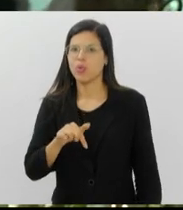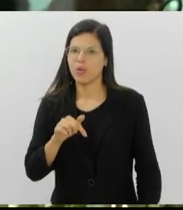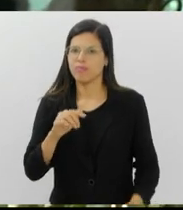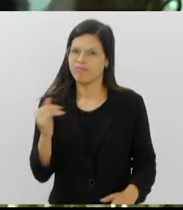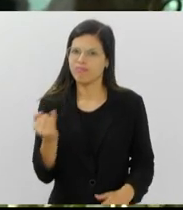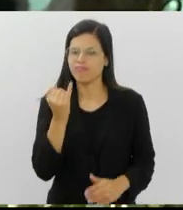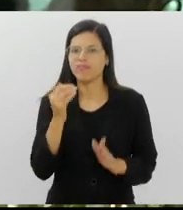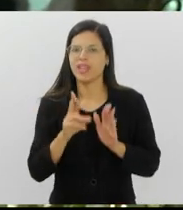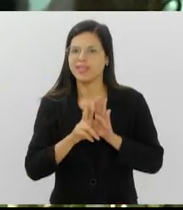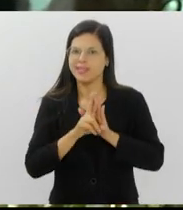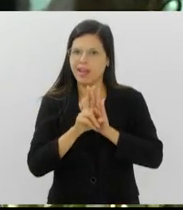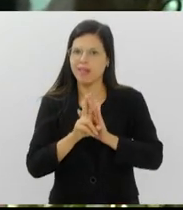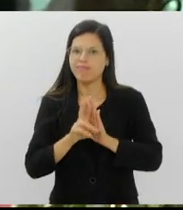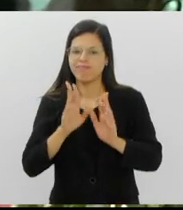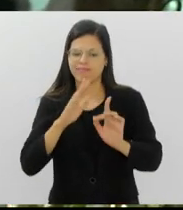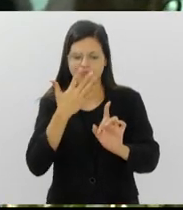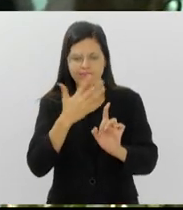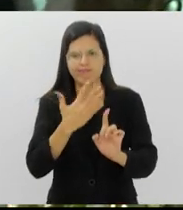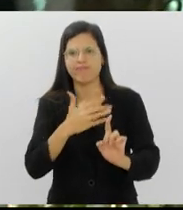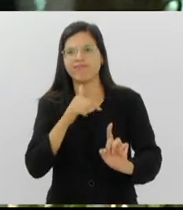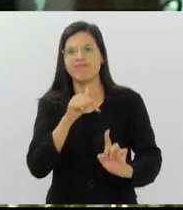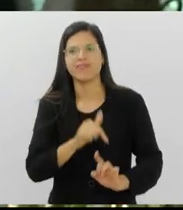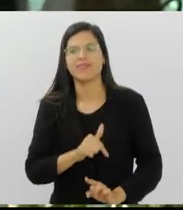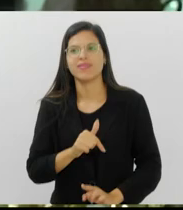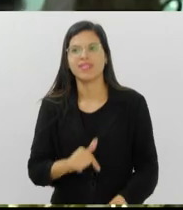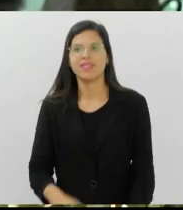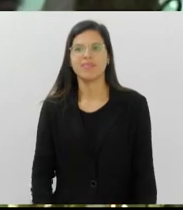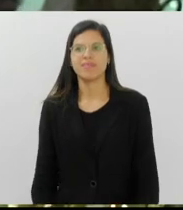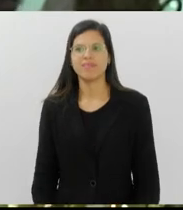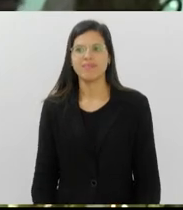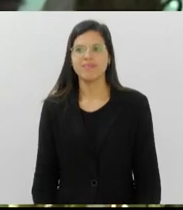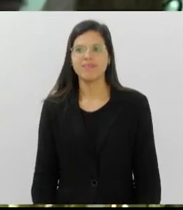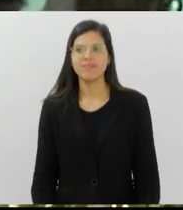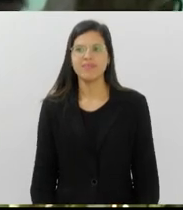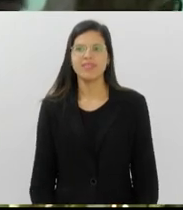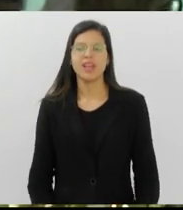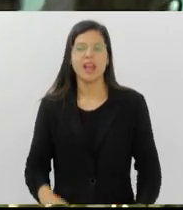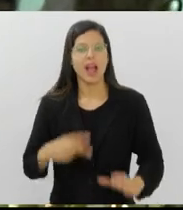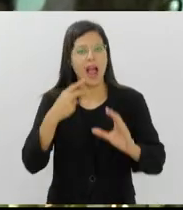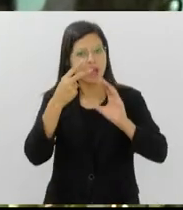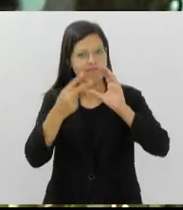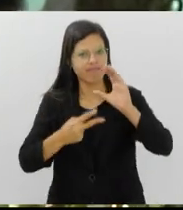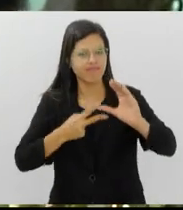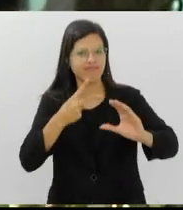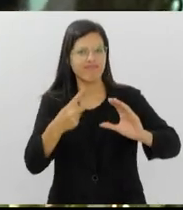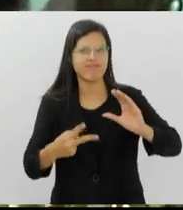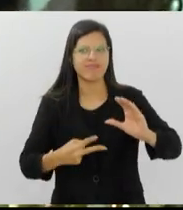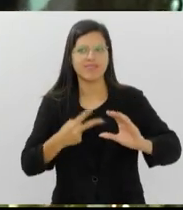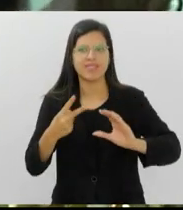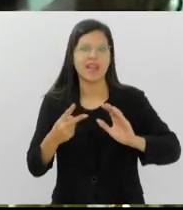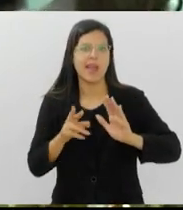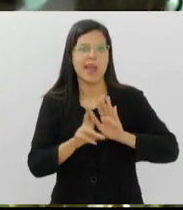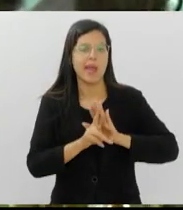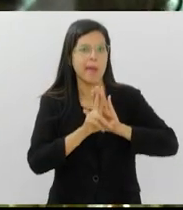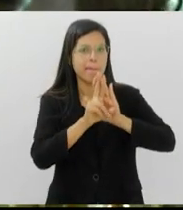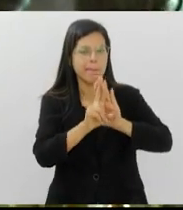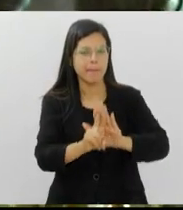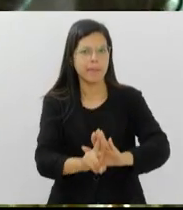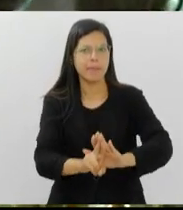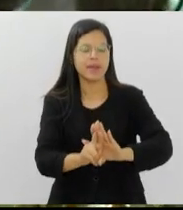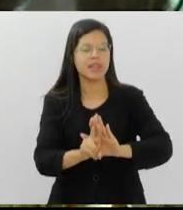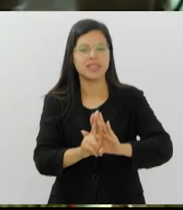que é para toda a sociedade. Eu acho que um pouco a Casa do Povo, que é a Câmara dos Vereadores, ela representa exatamente